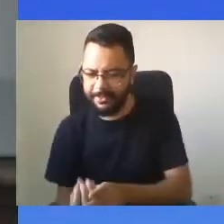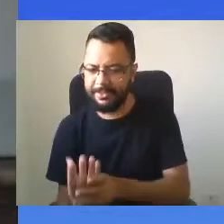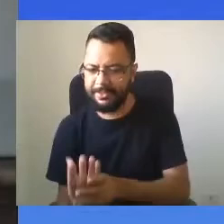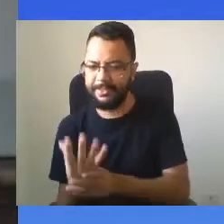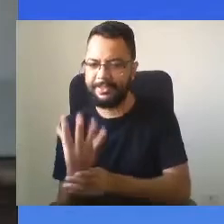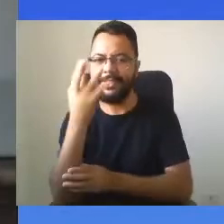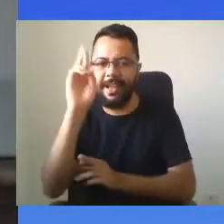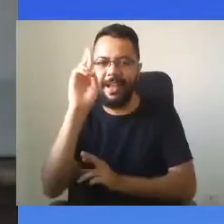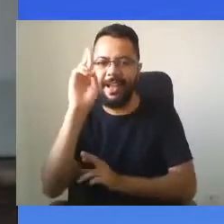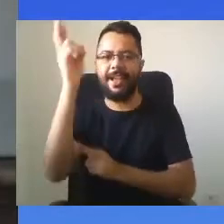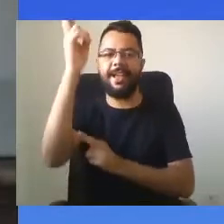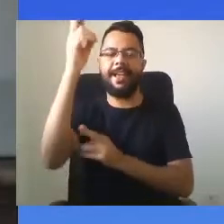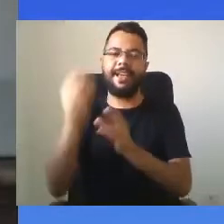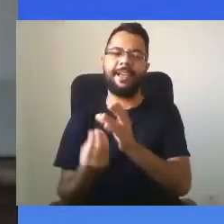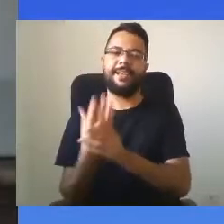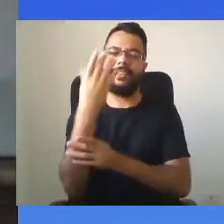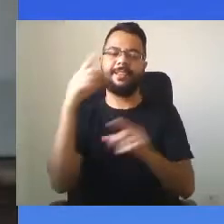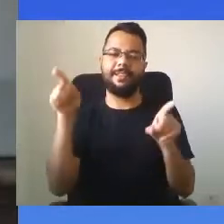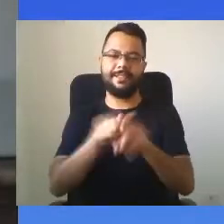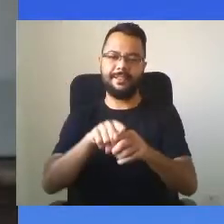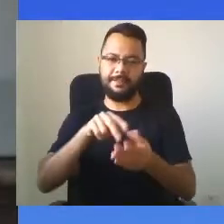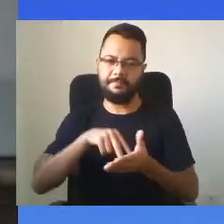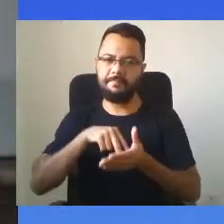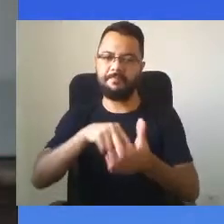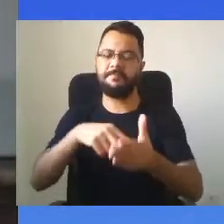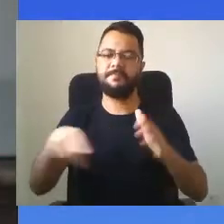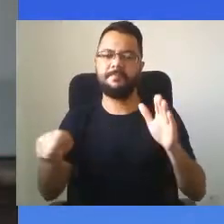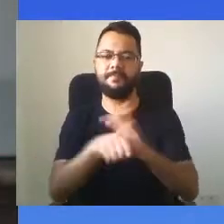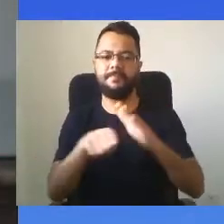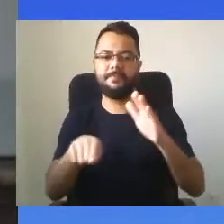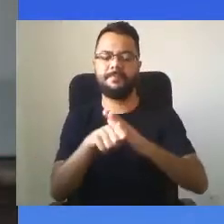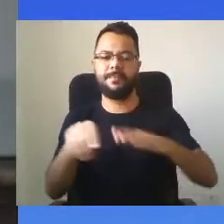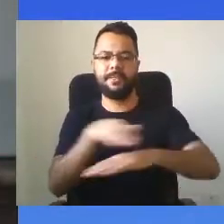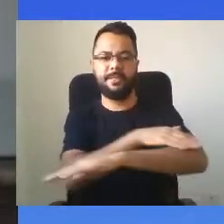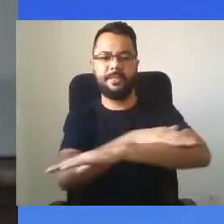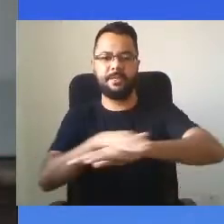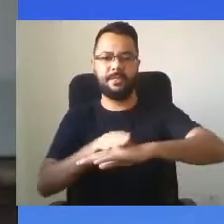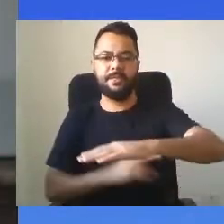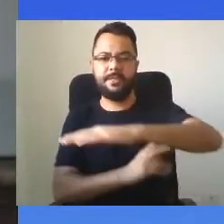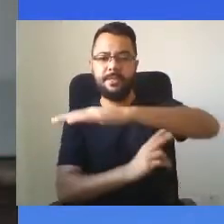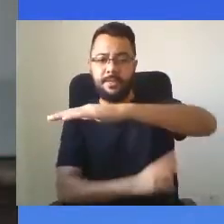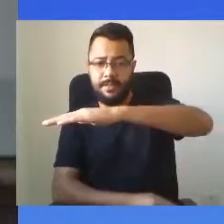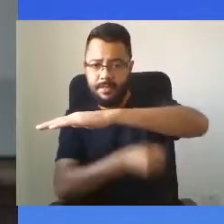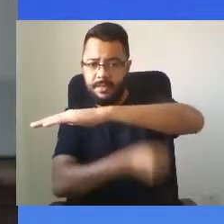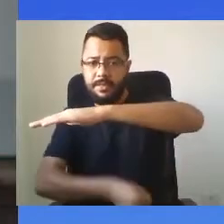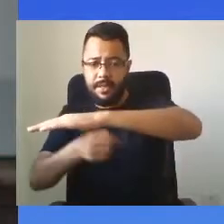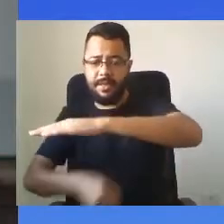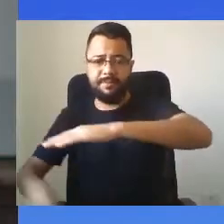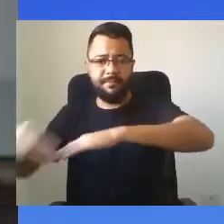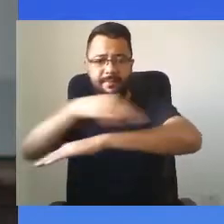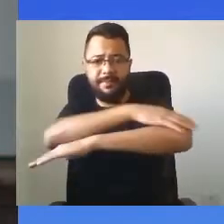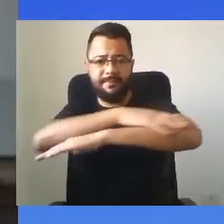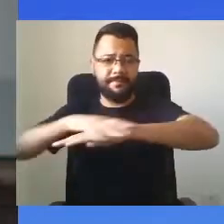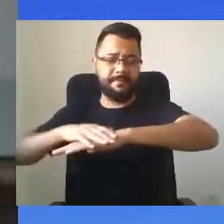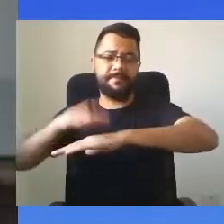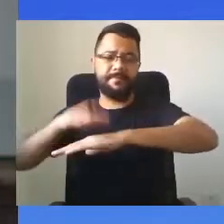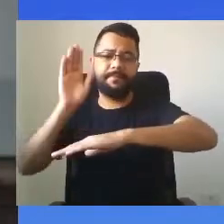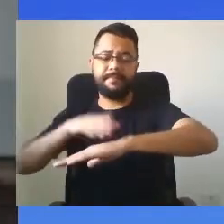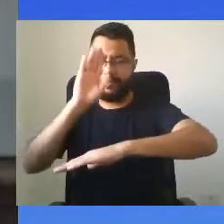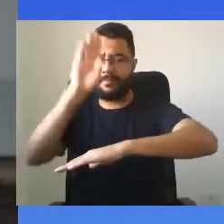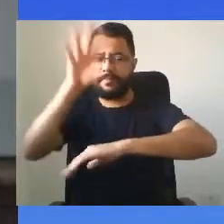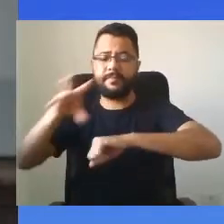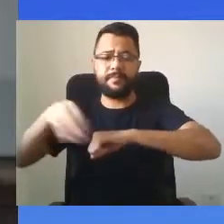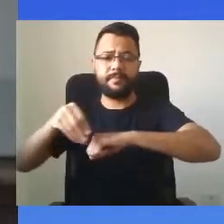que sustentará os pilares do iluminismo num tempo em que a irracionalidade parece prevalecer.